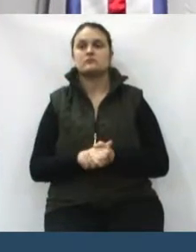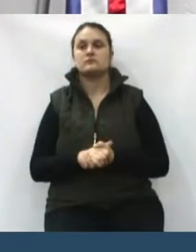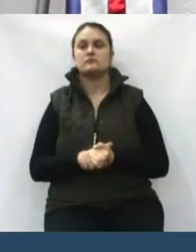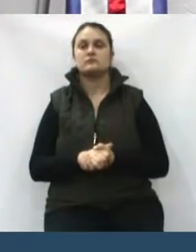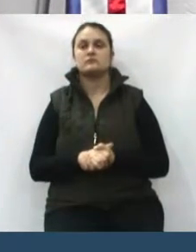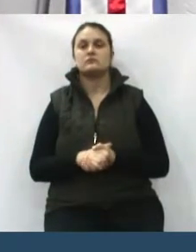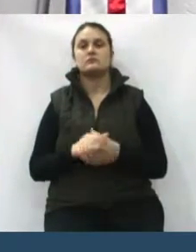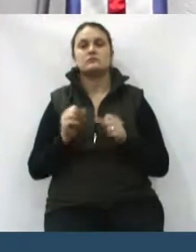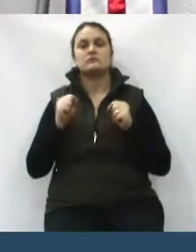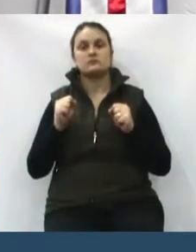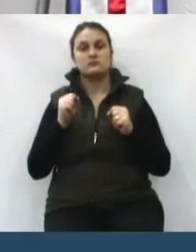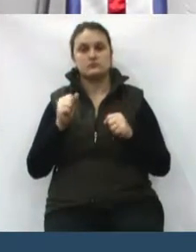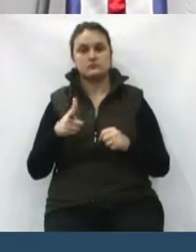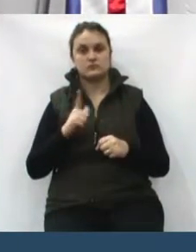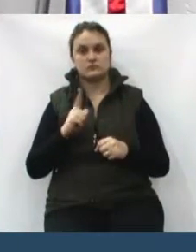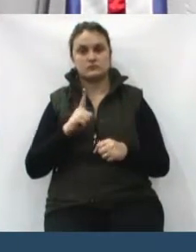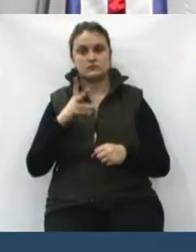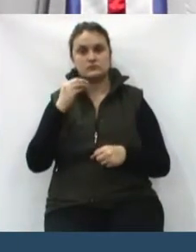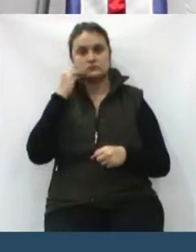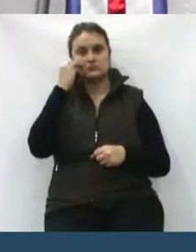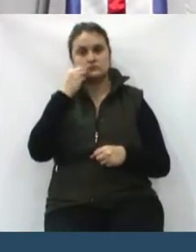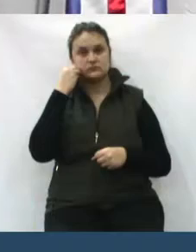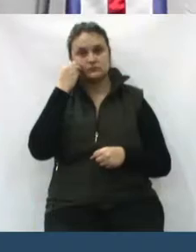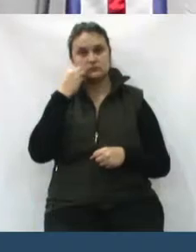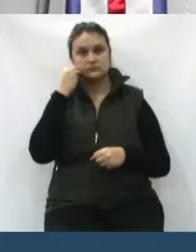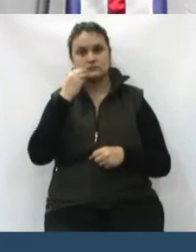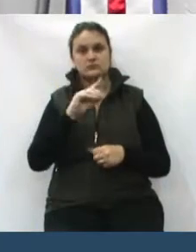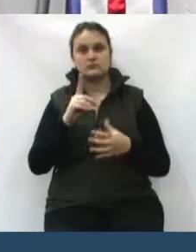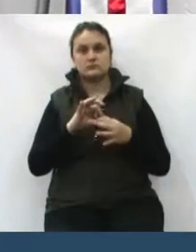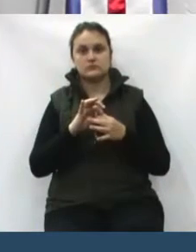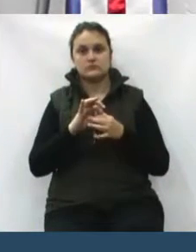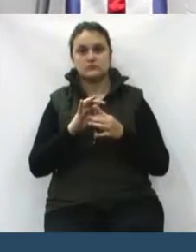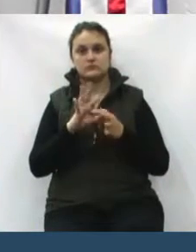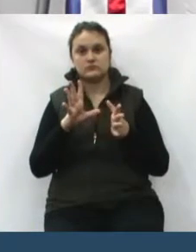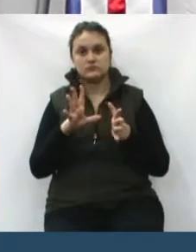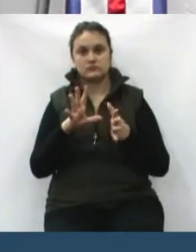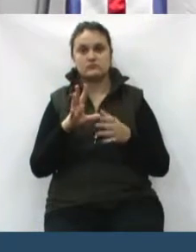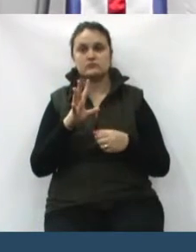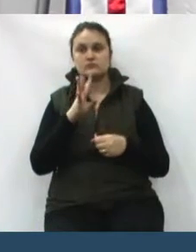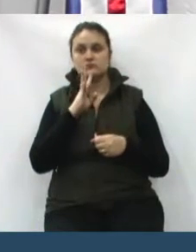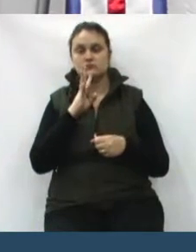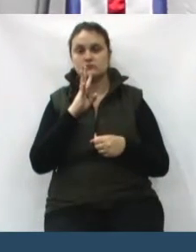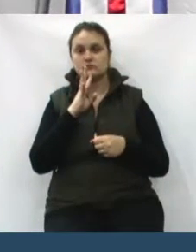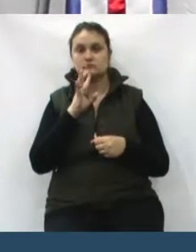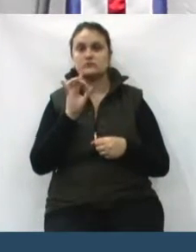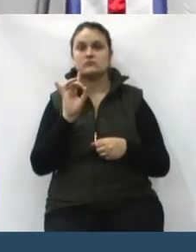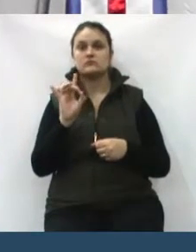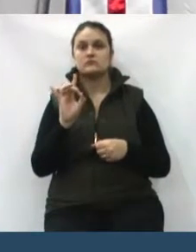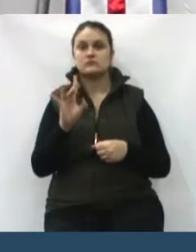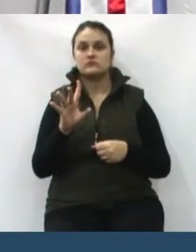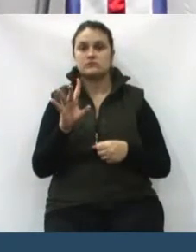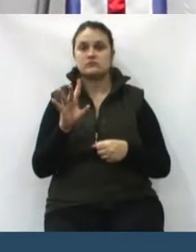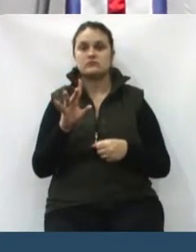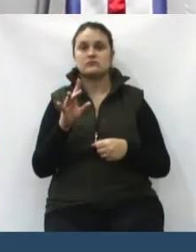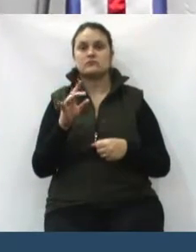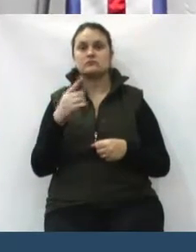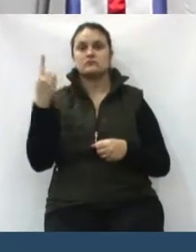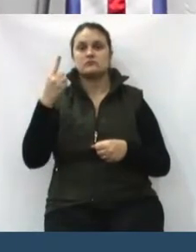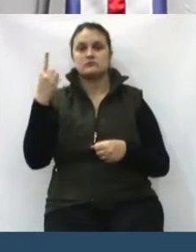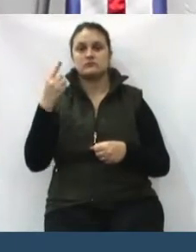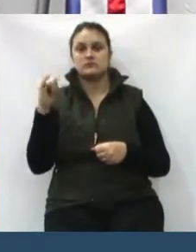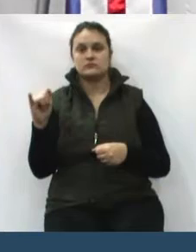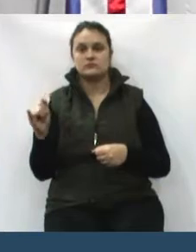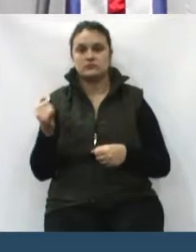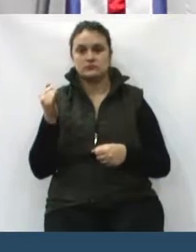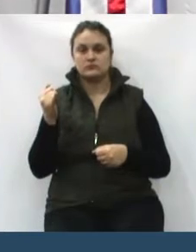ele pode ter a oportunidade para que não deixe de tomar conhecimento apenas a partir de 1º de